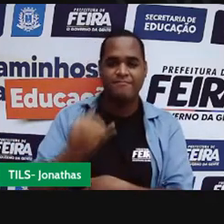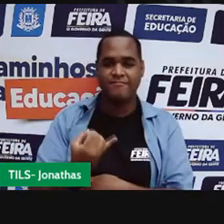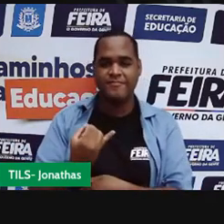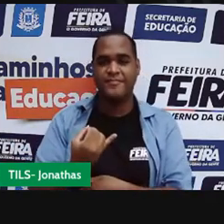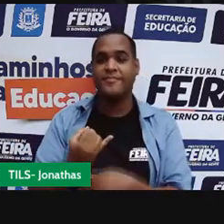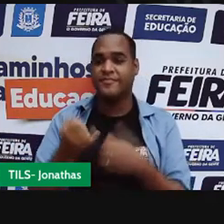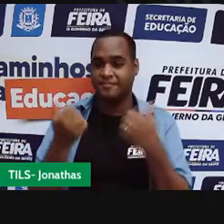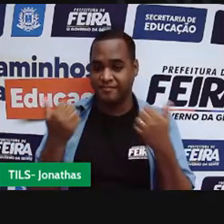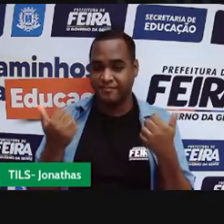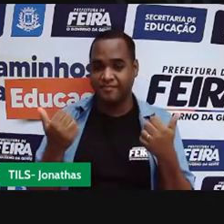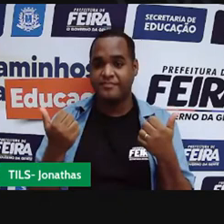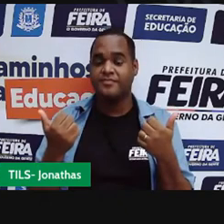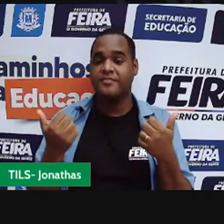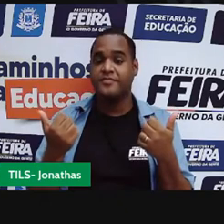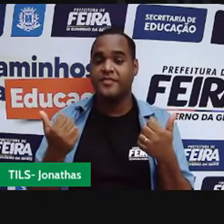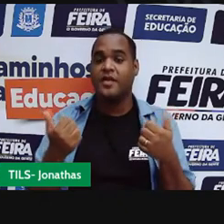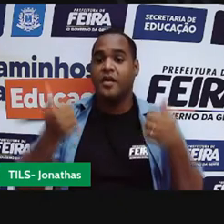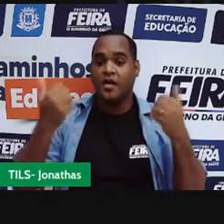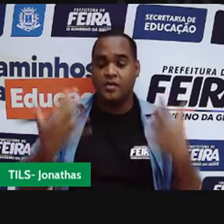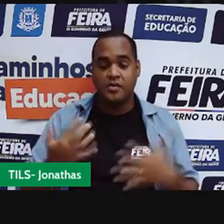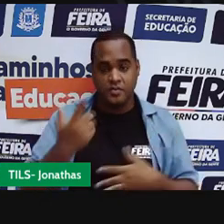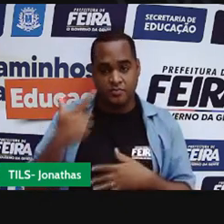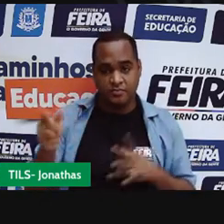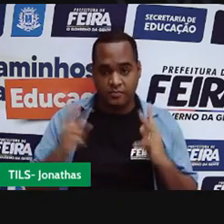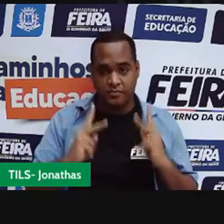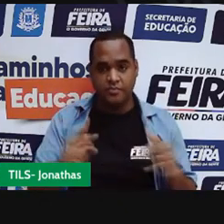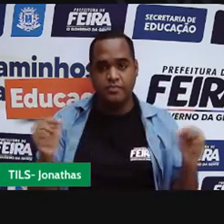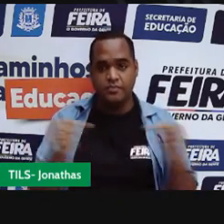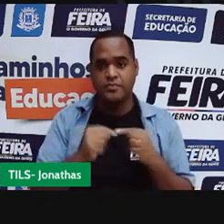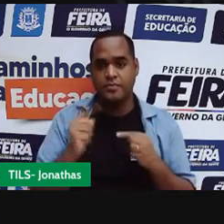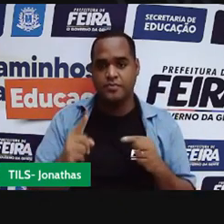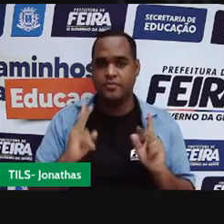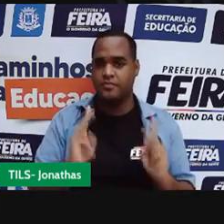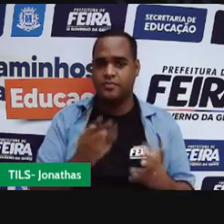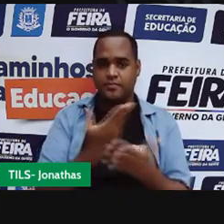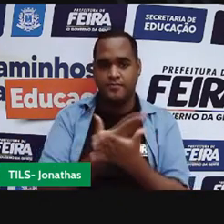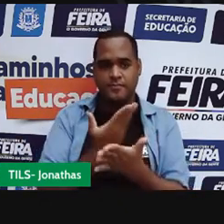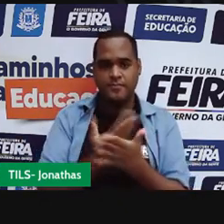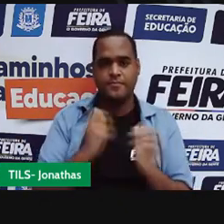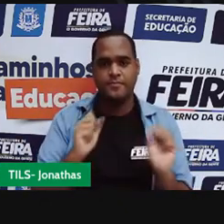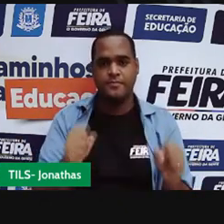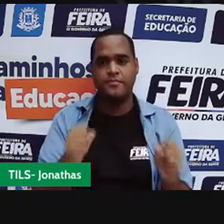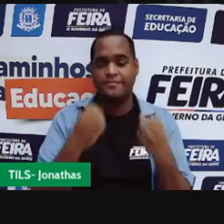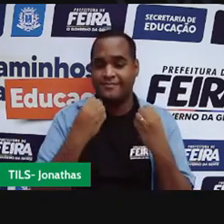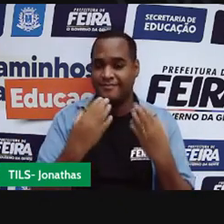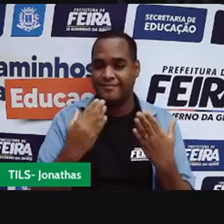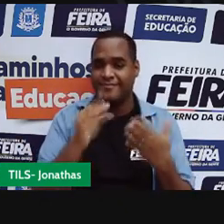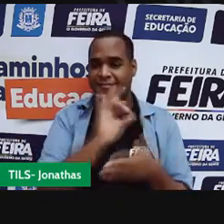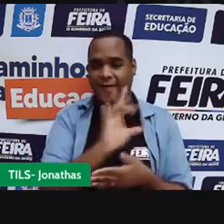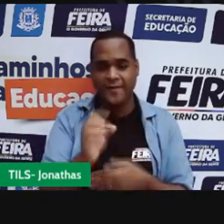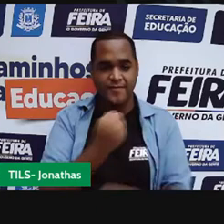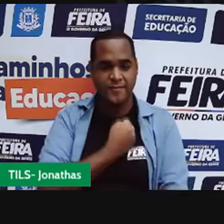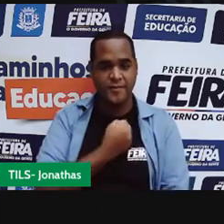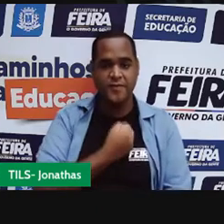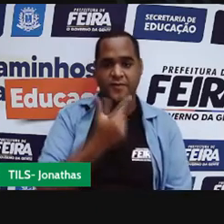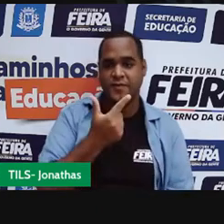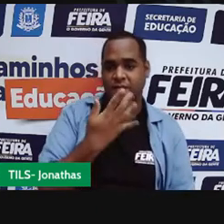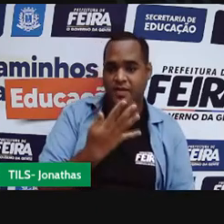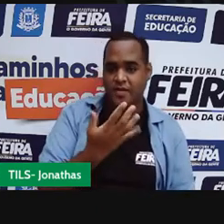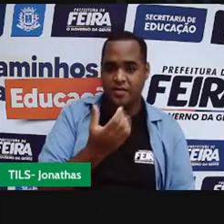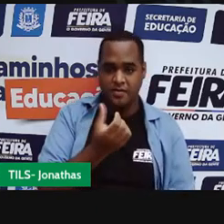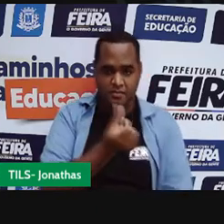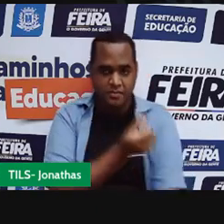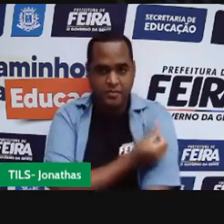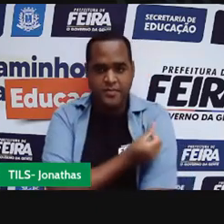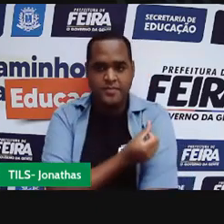e vamos lá dar continuidade aos nossos estudos por aqui. Vamos agora para a aula de número 24 do sexto ano. Vou abrir aqui para vocês minha